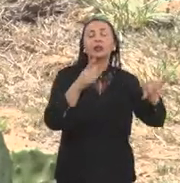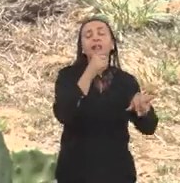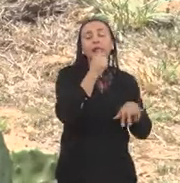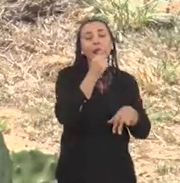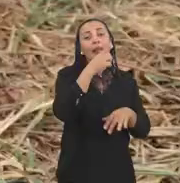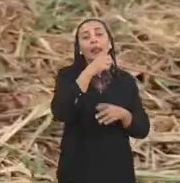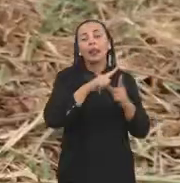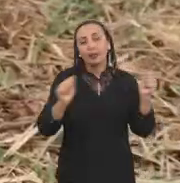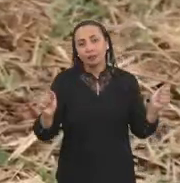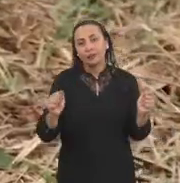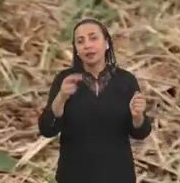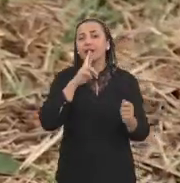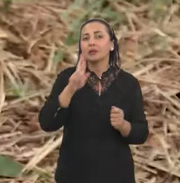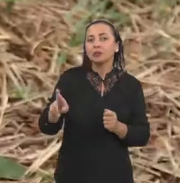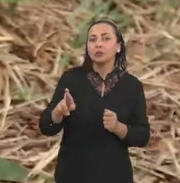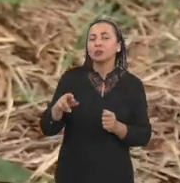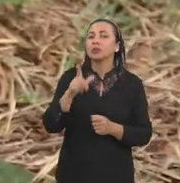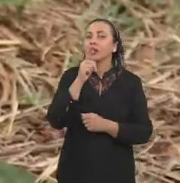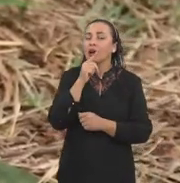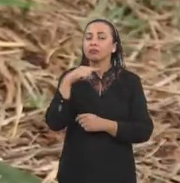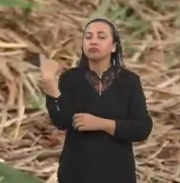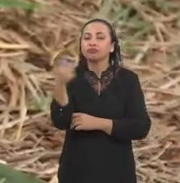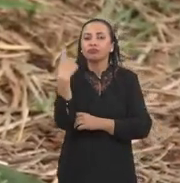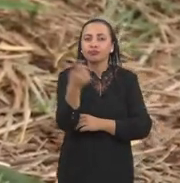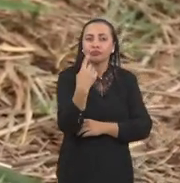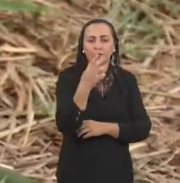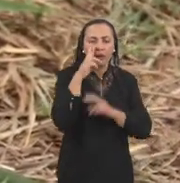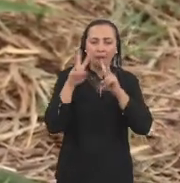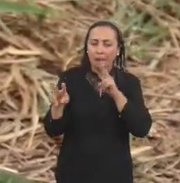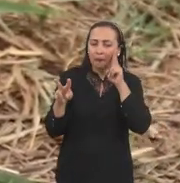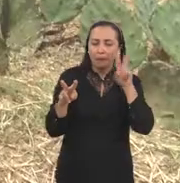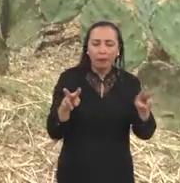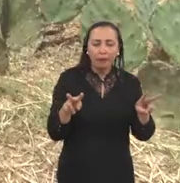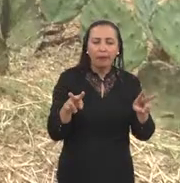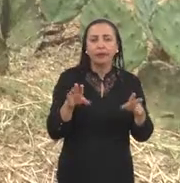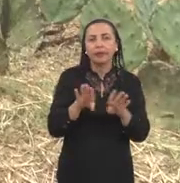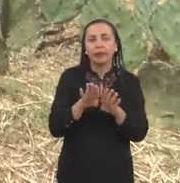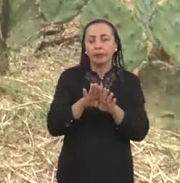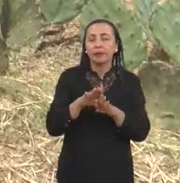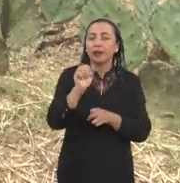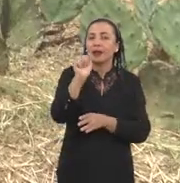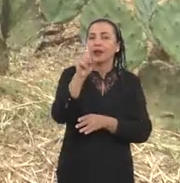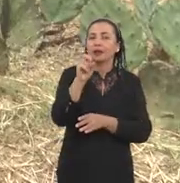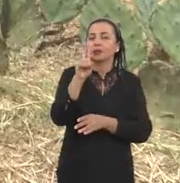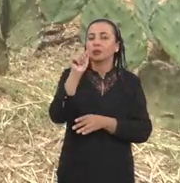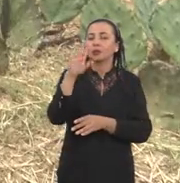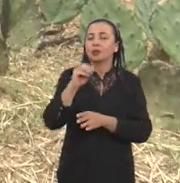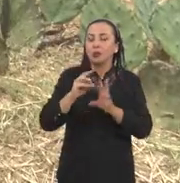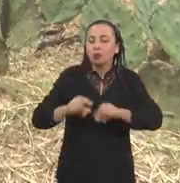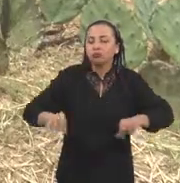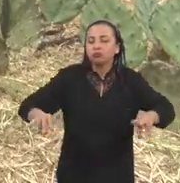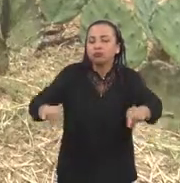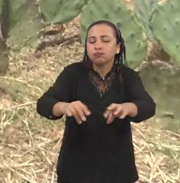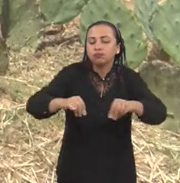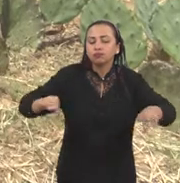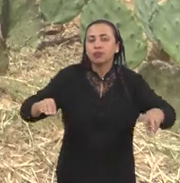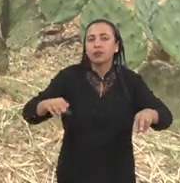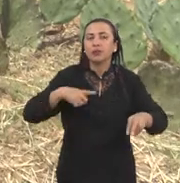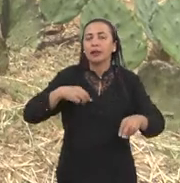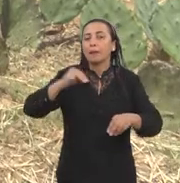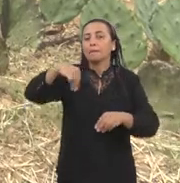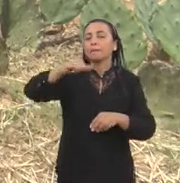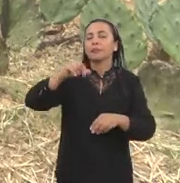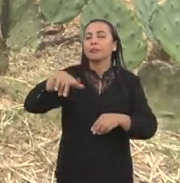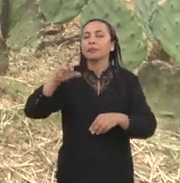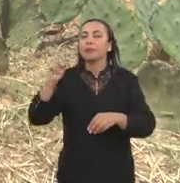sendo irrigada, e, com isso, a gente vê a resposta da irrigação para a palma. E a questão da adubação, parte do plantio vai